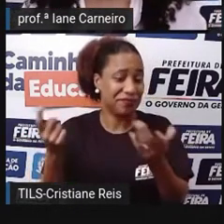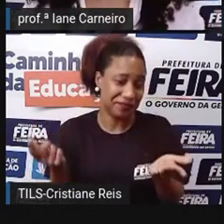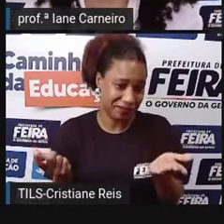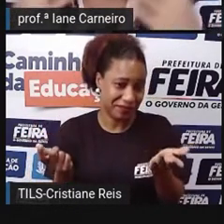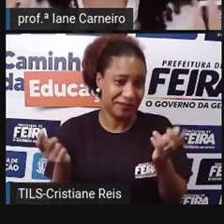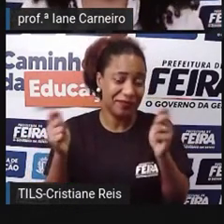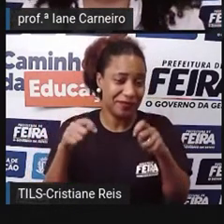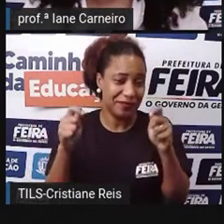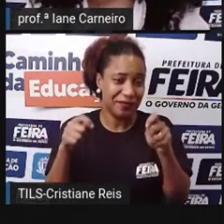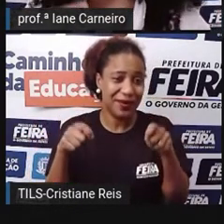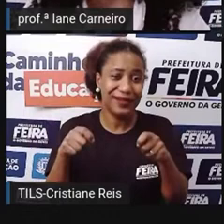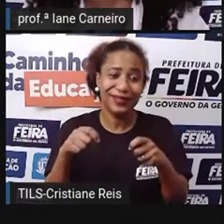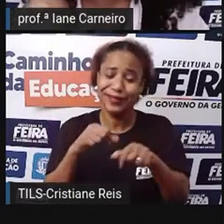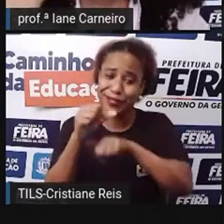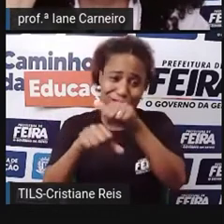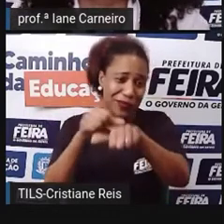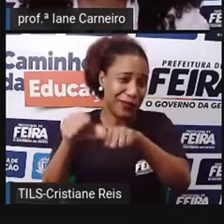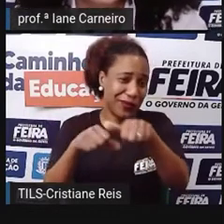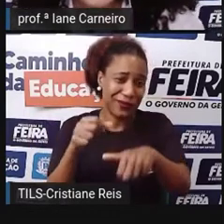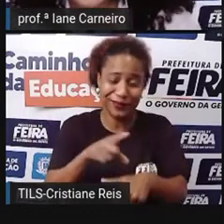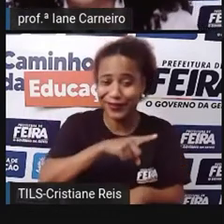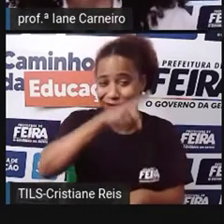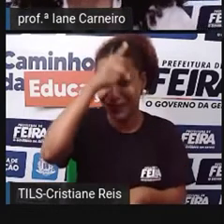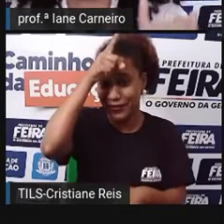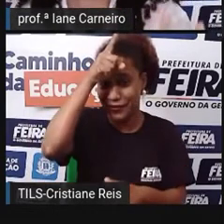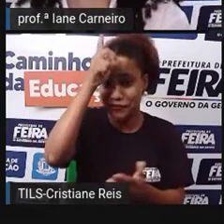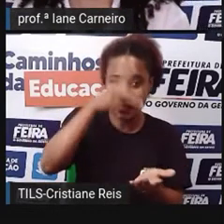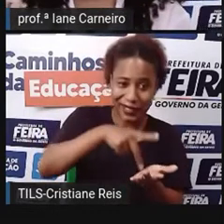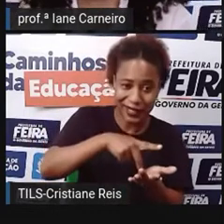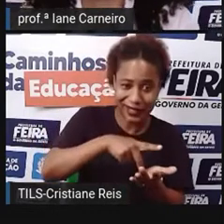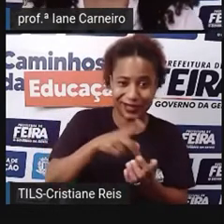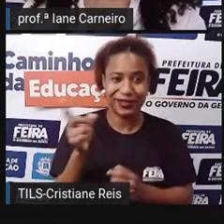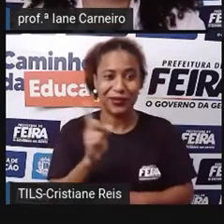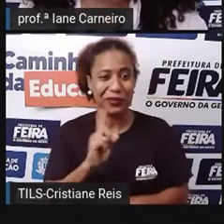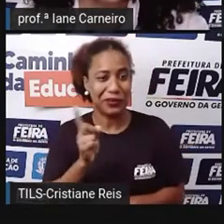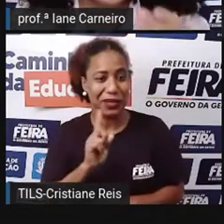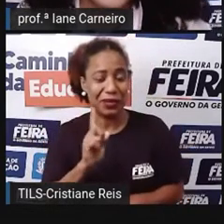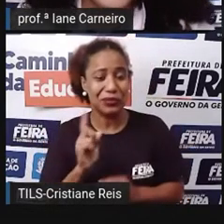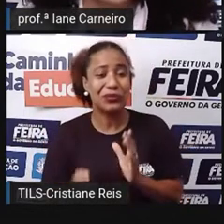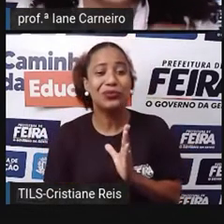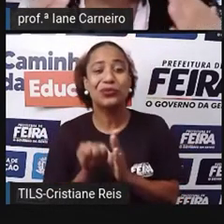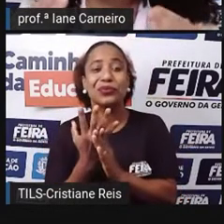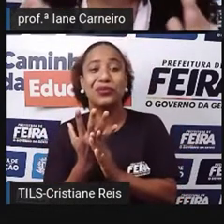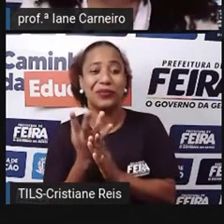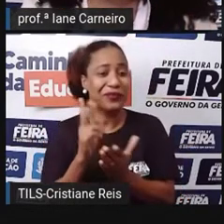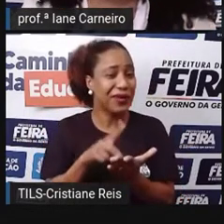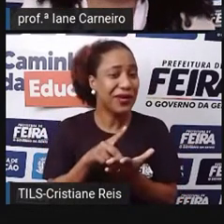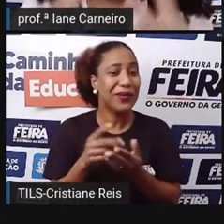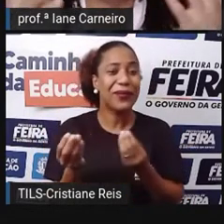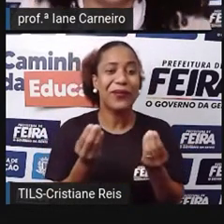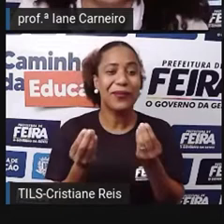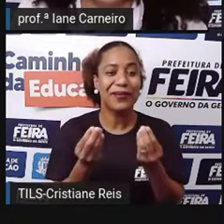dia se transformou nessa lenda. Ninguém sabe quando foi que surgiu o Sassi Pererê, só que a gente